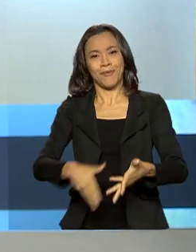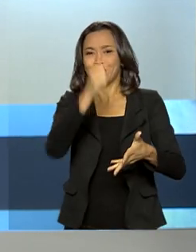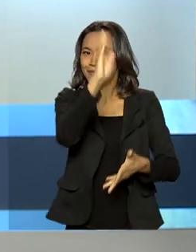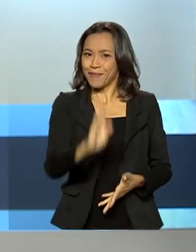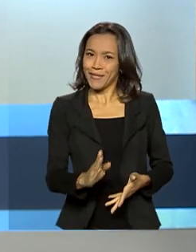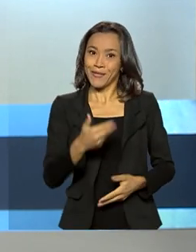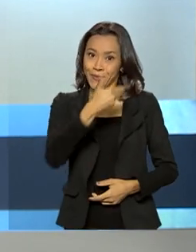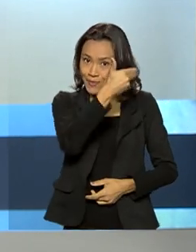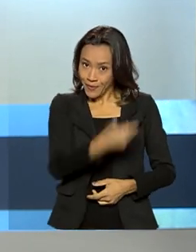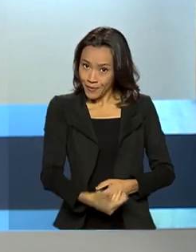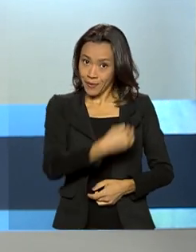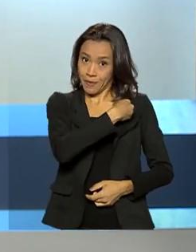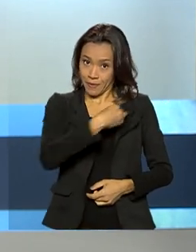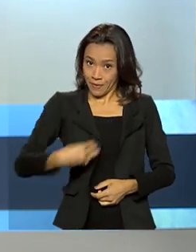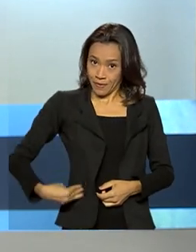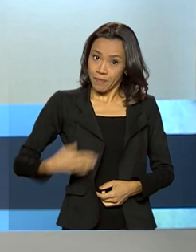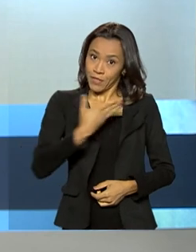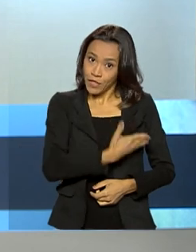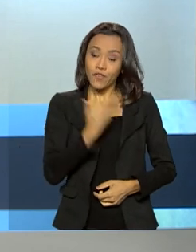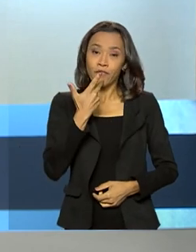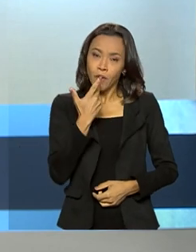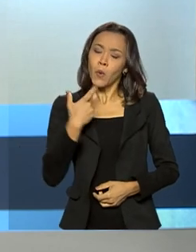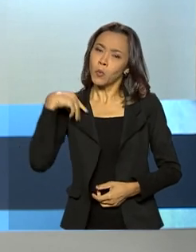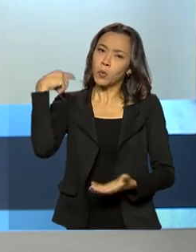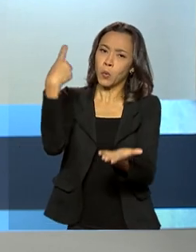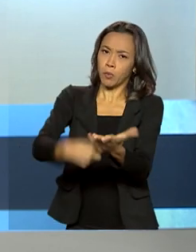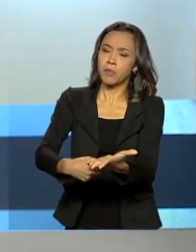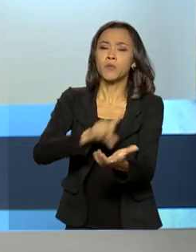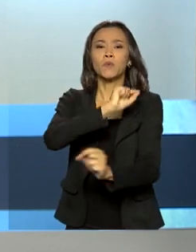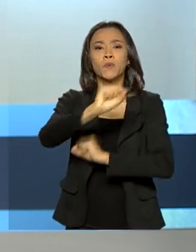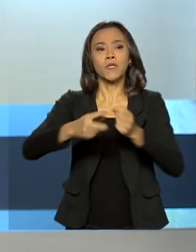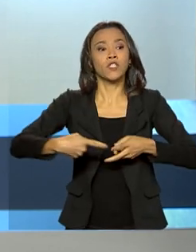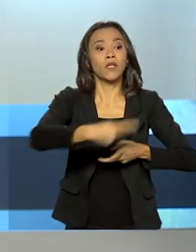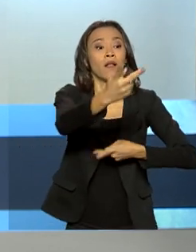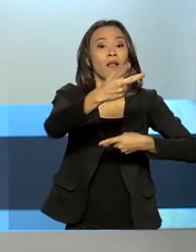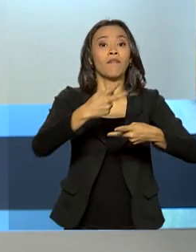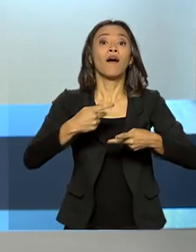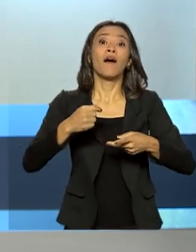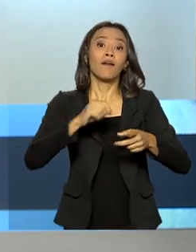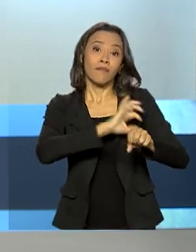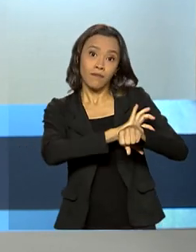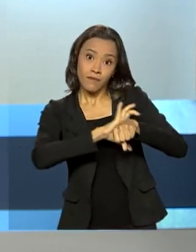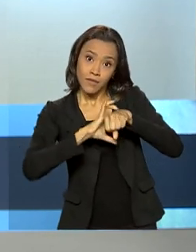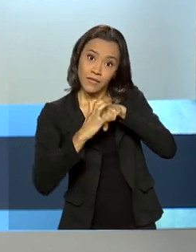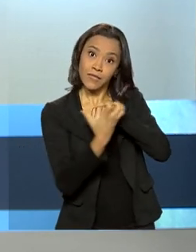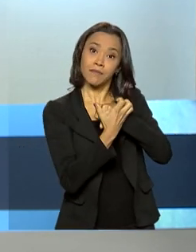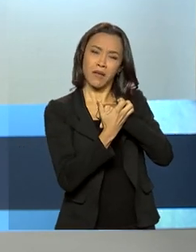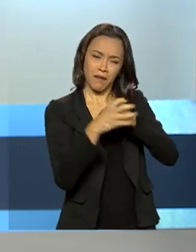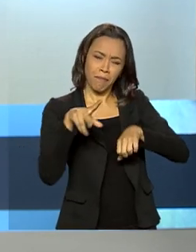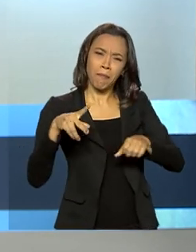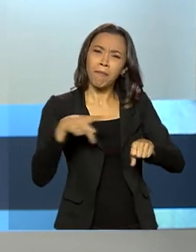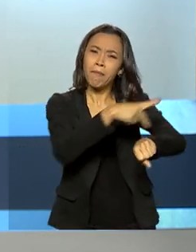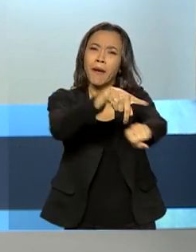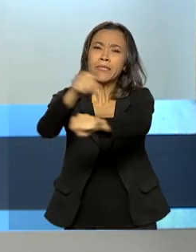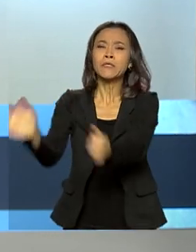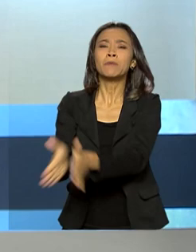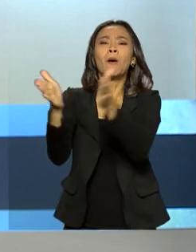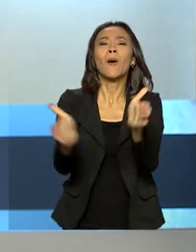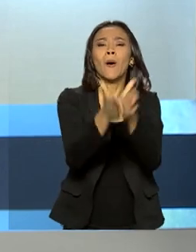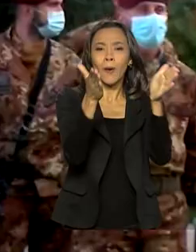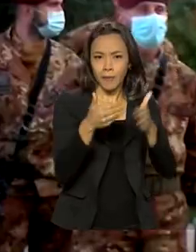Marcelo Queiroga ressaltou o compromisso assumido pelo grupo de levar vacinas contra a Covid-19 para países pobres e em